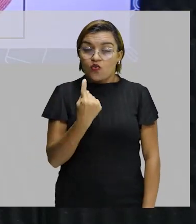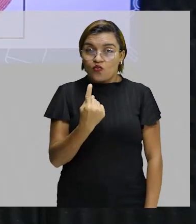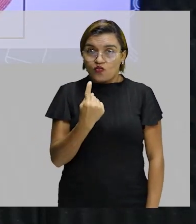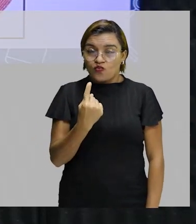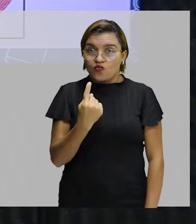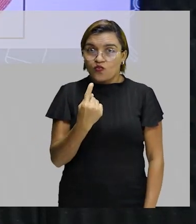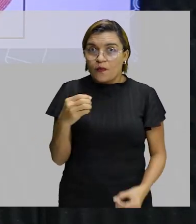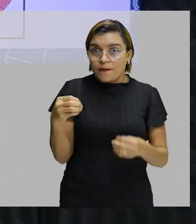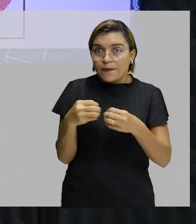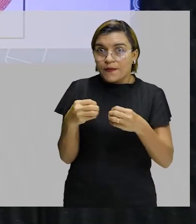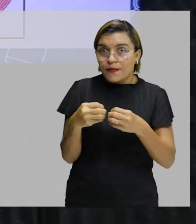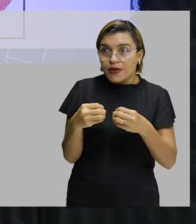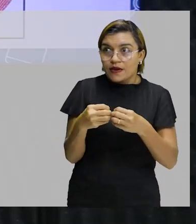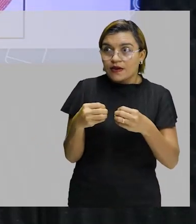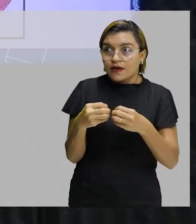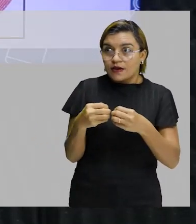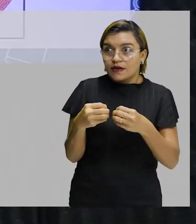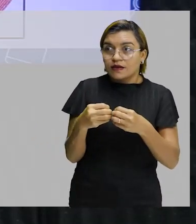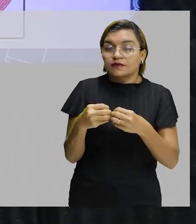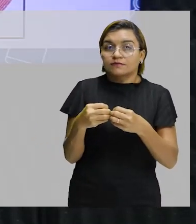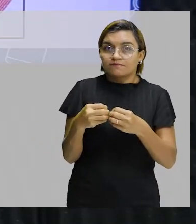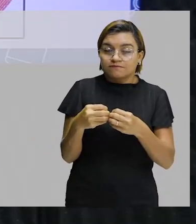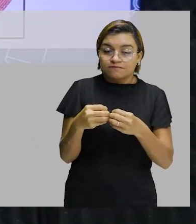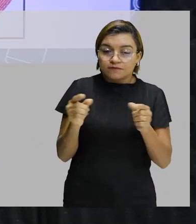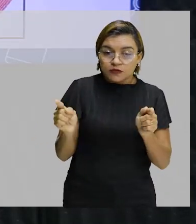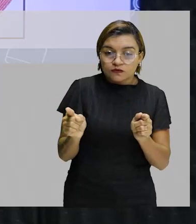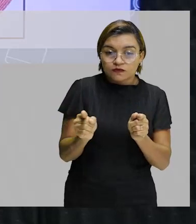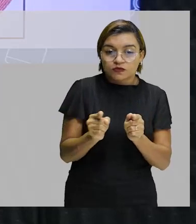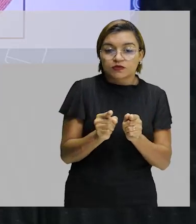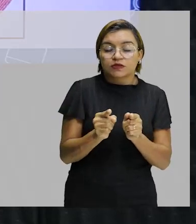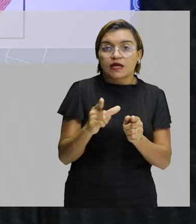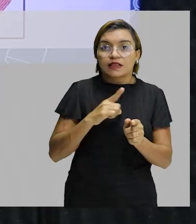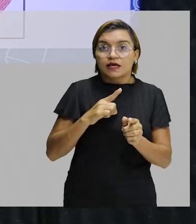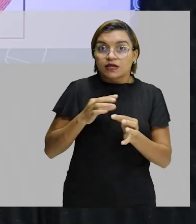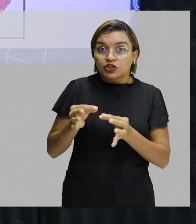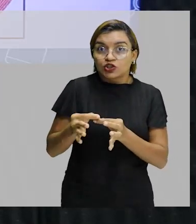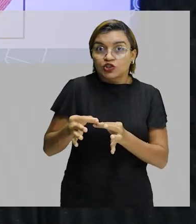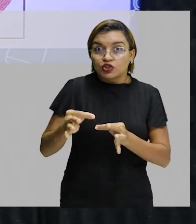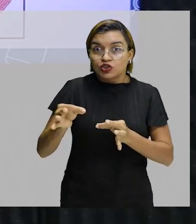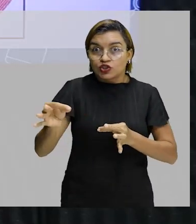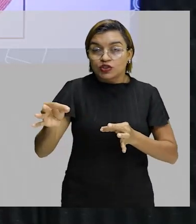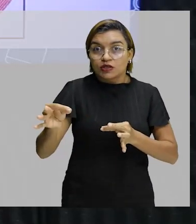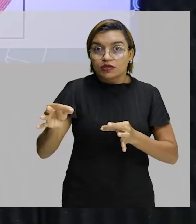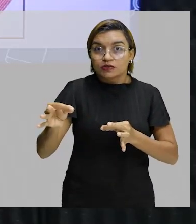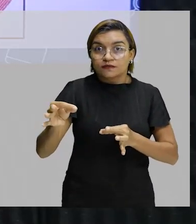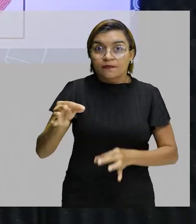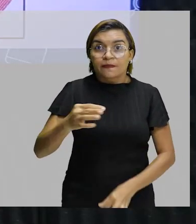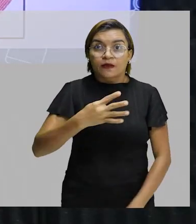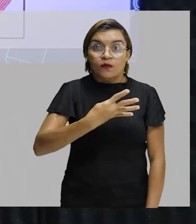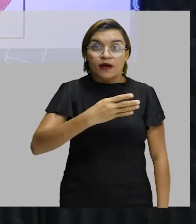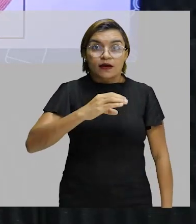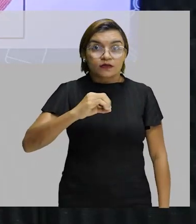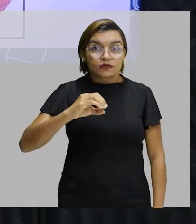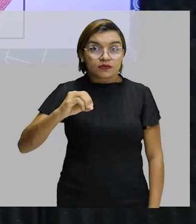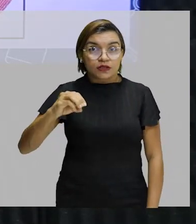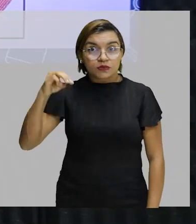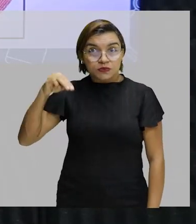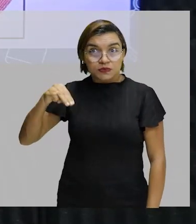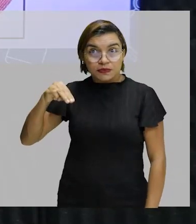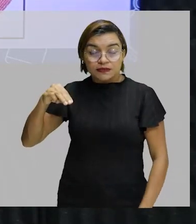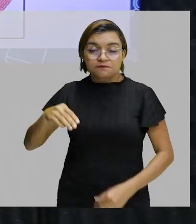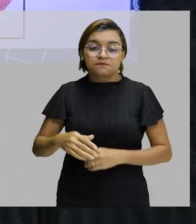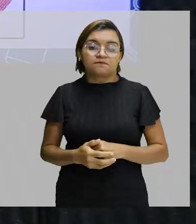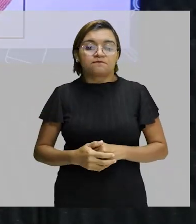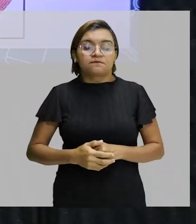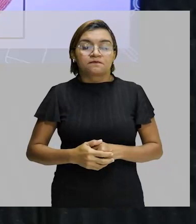próxima, a raia mais fechadinha, ela tem a distância de 400 metros. Aí, se